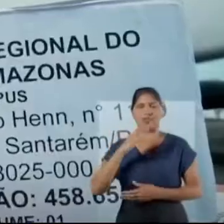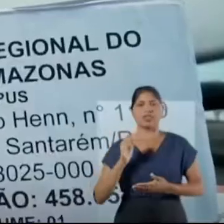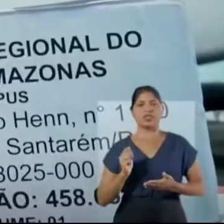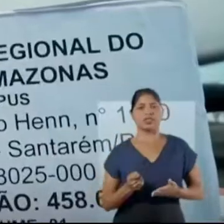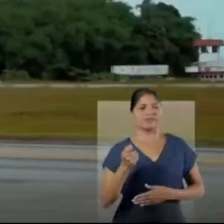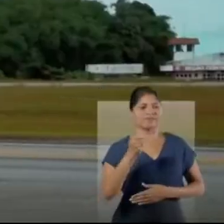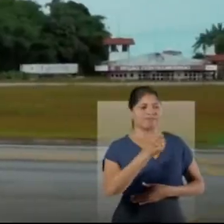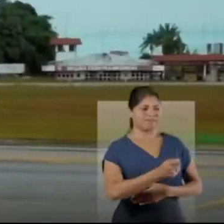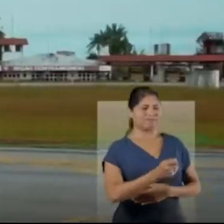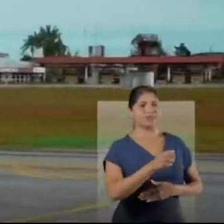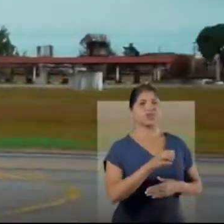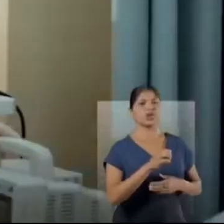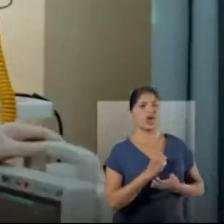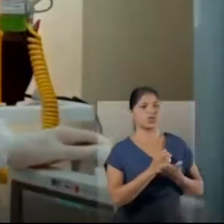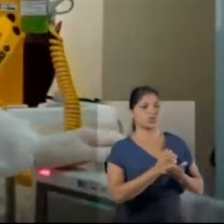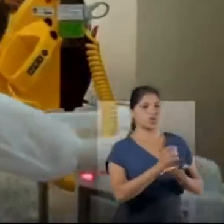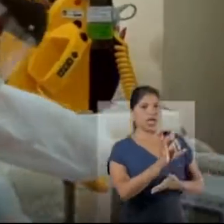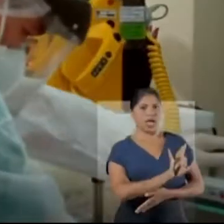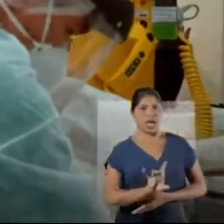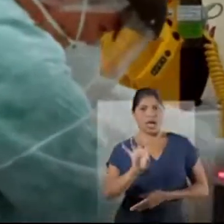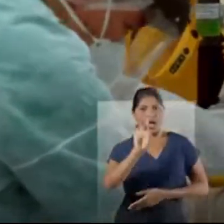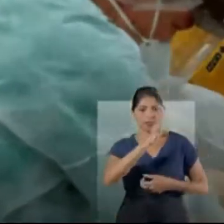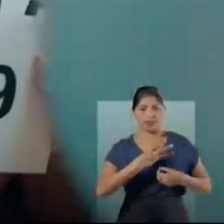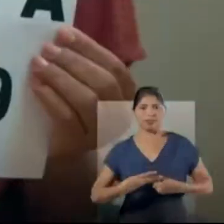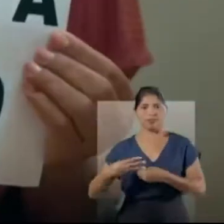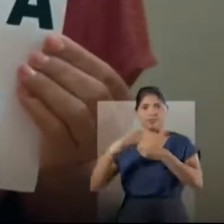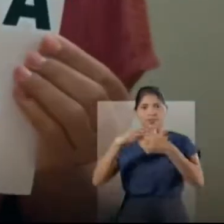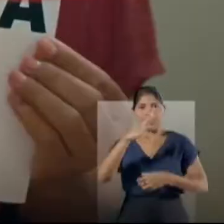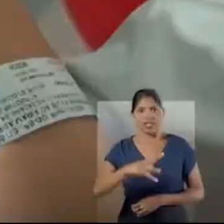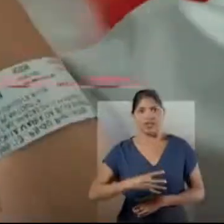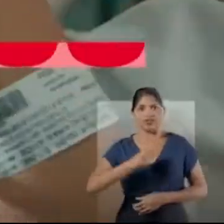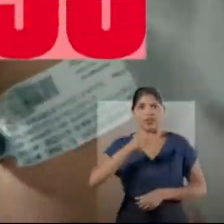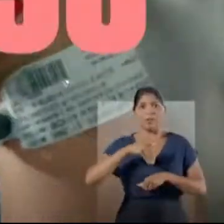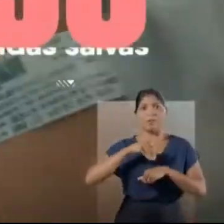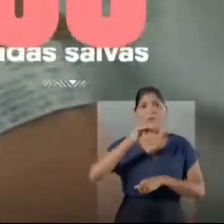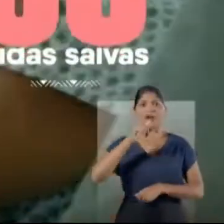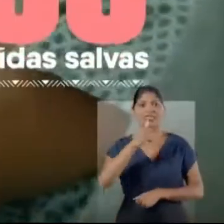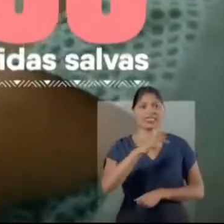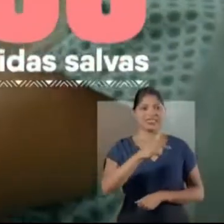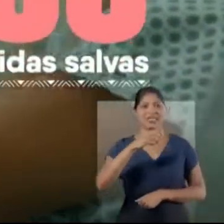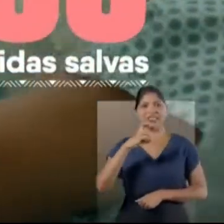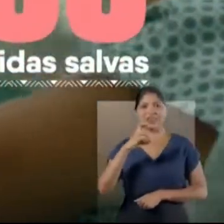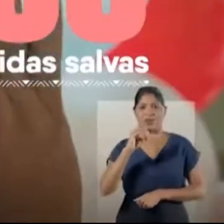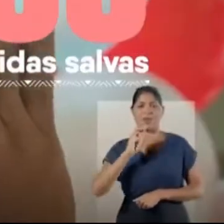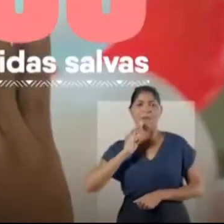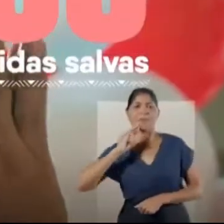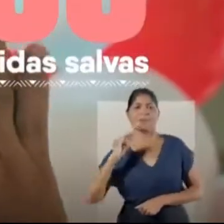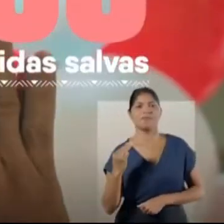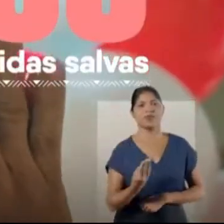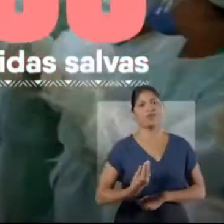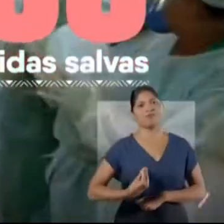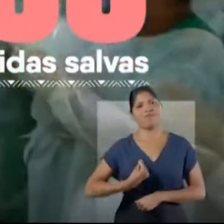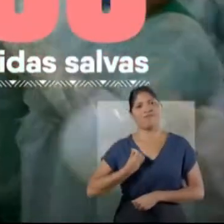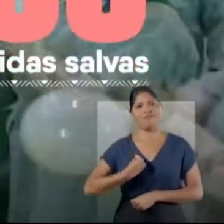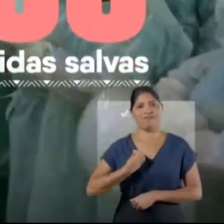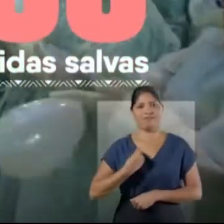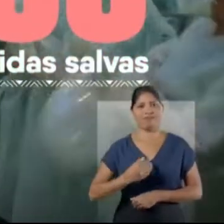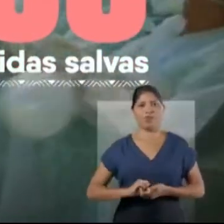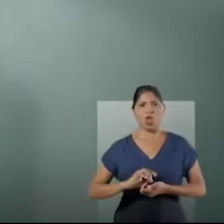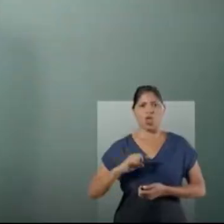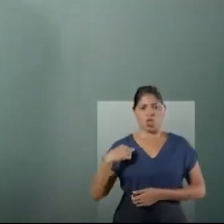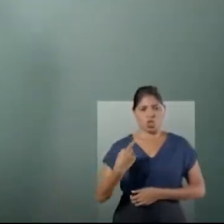garantimos atendimento para todos os municípios. Salvamos mais de 750 mil vidas.